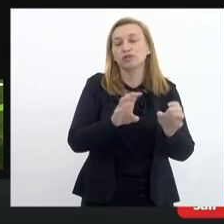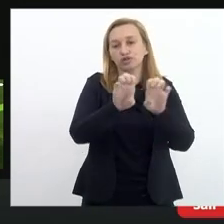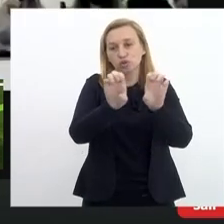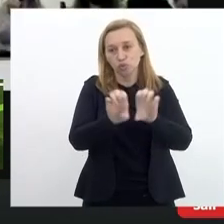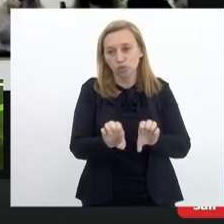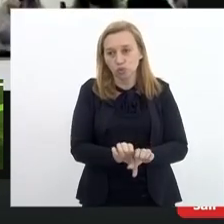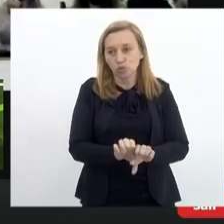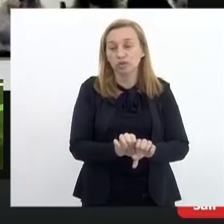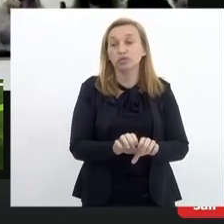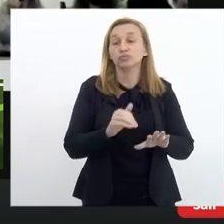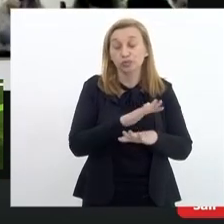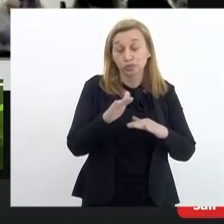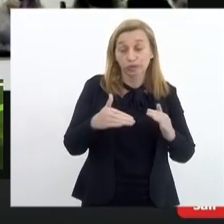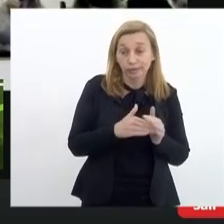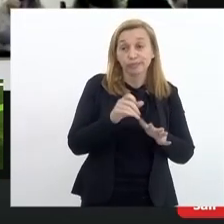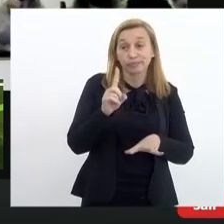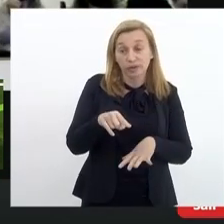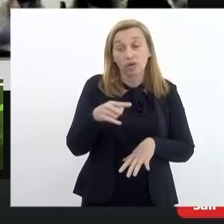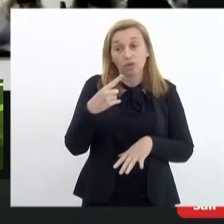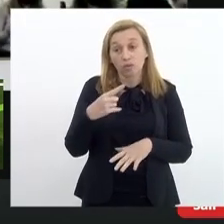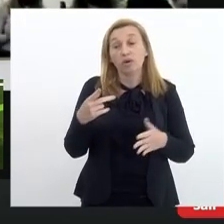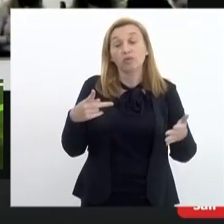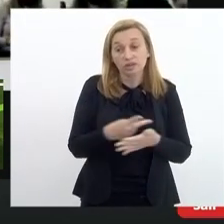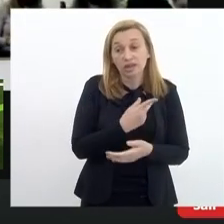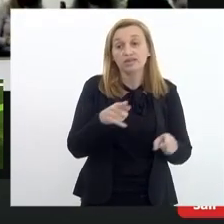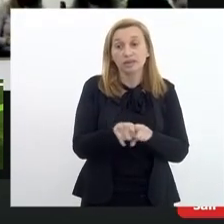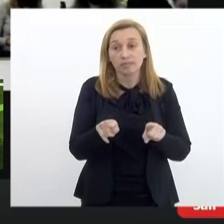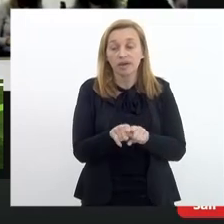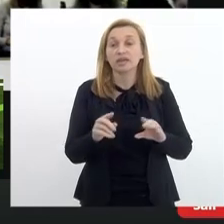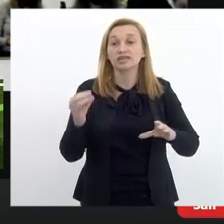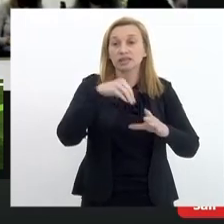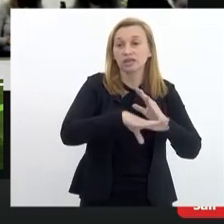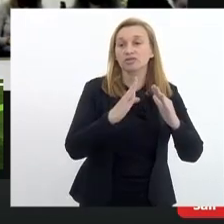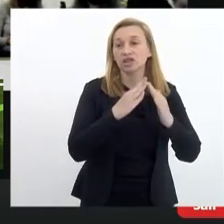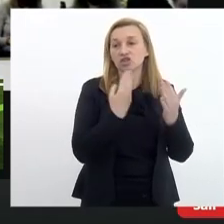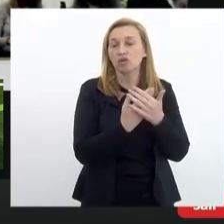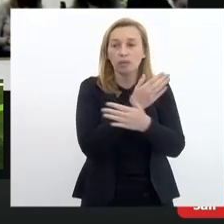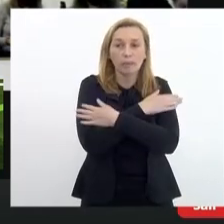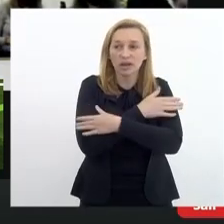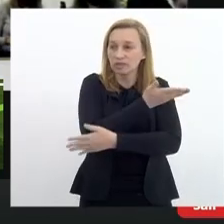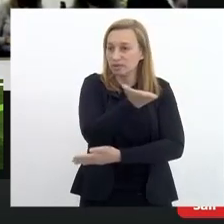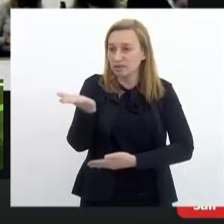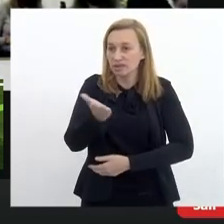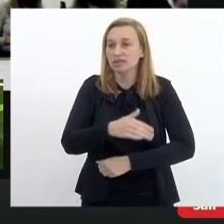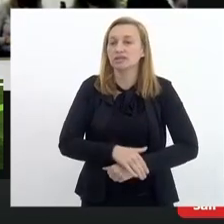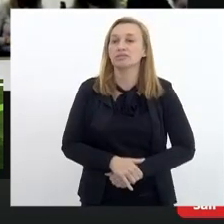total né como a gente acontece também nas escolas um abraço para todo mundo